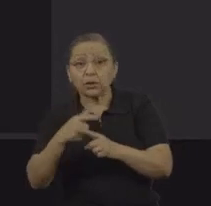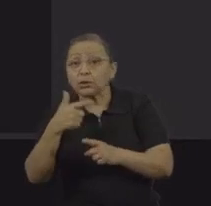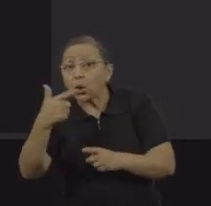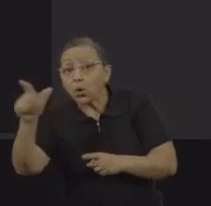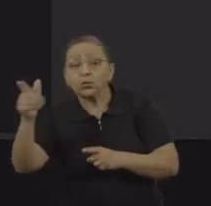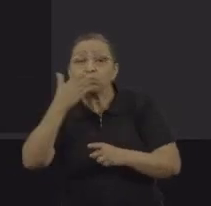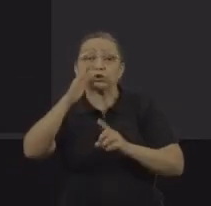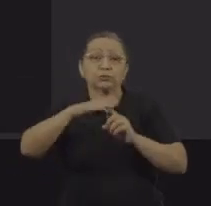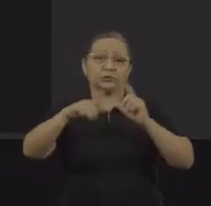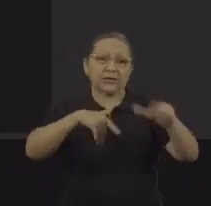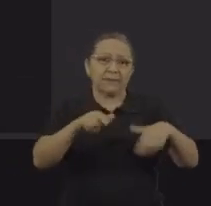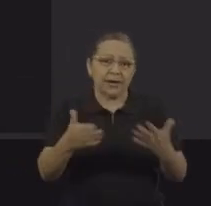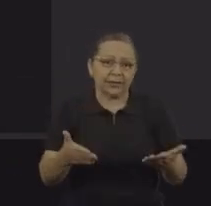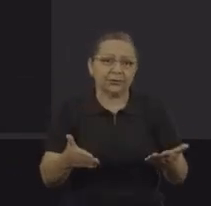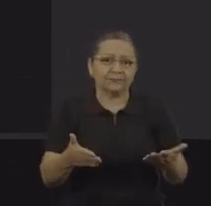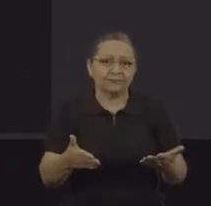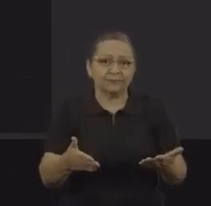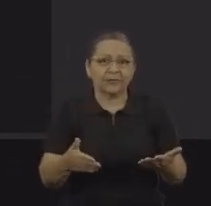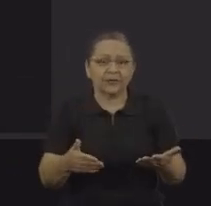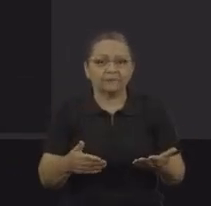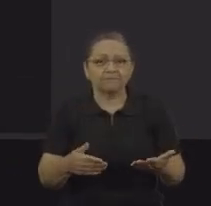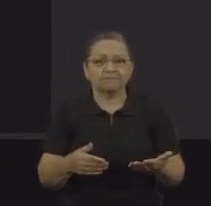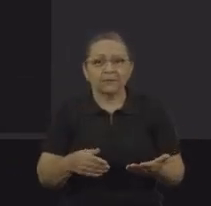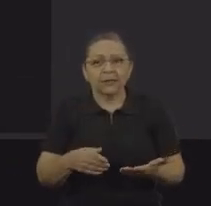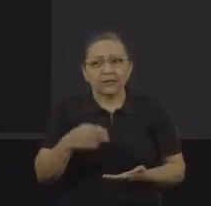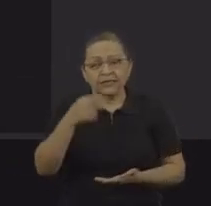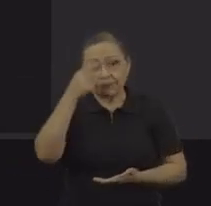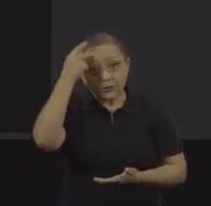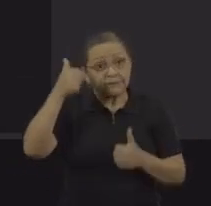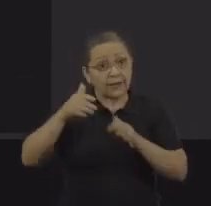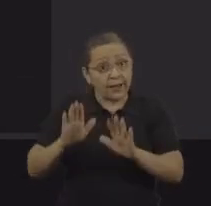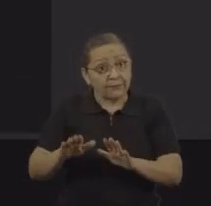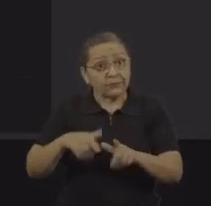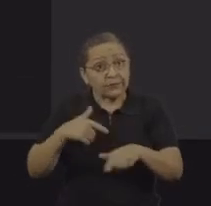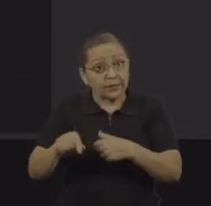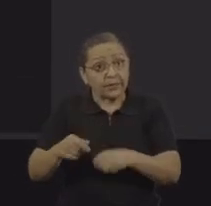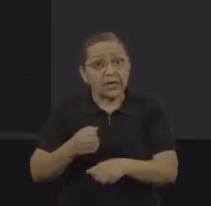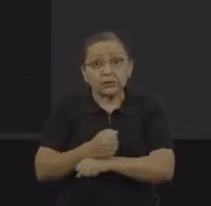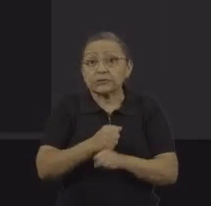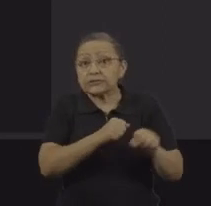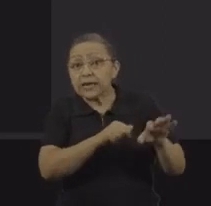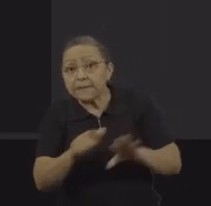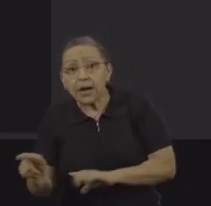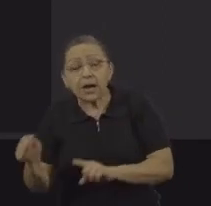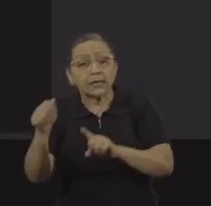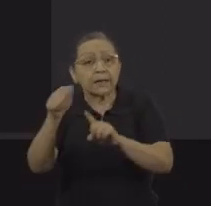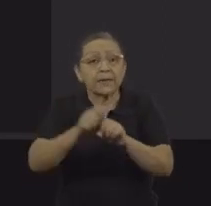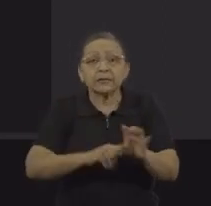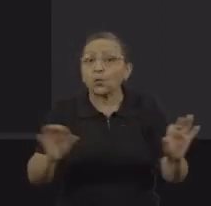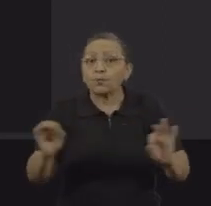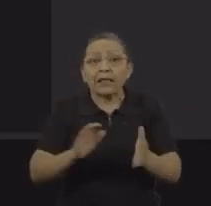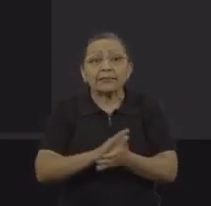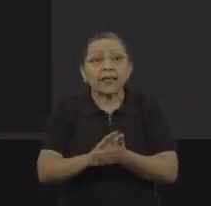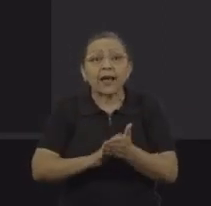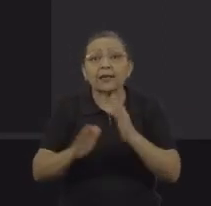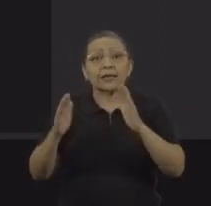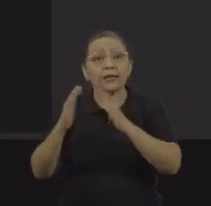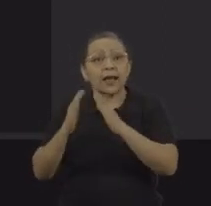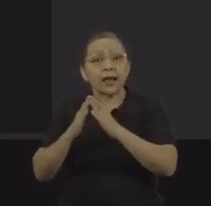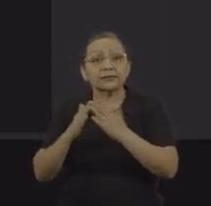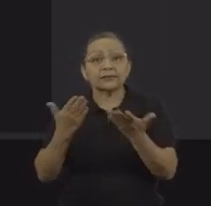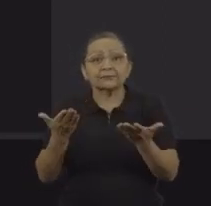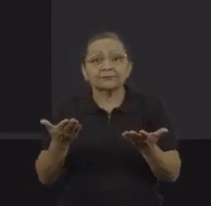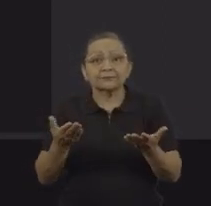ainda as condições nas frentes de trabalho que os trabalhadores tinham que enfrentar durante a colheita. Semanas, meses sem casa, com comida precária,